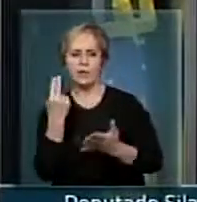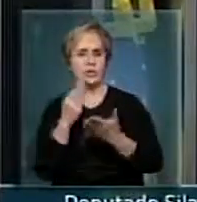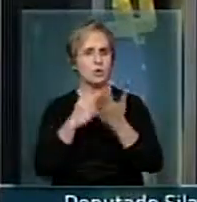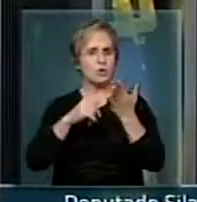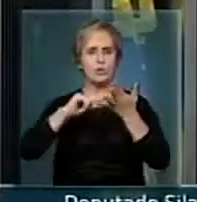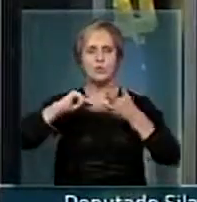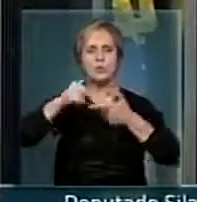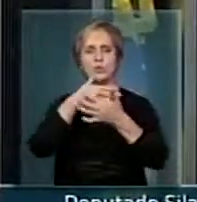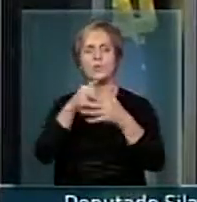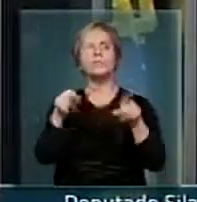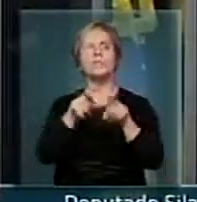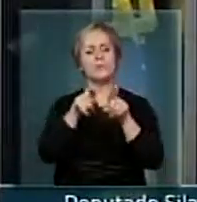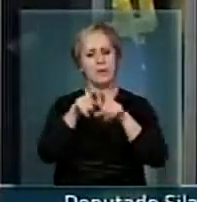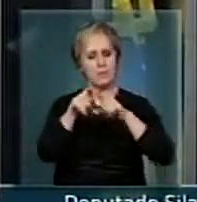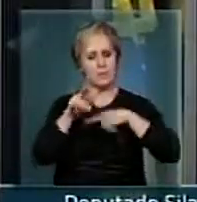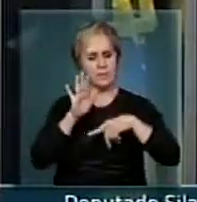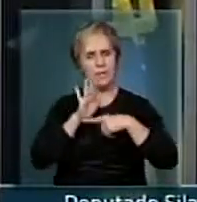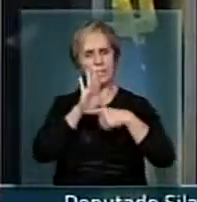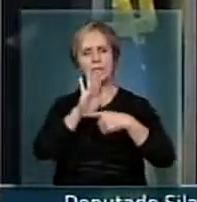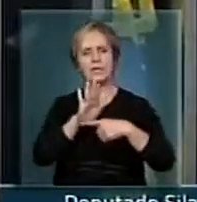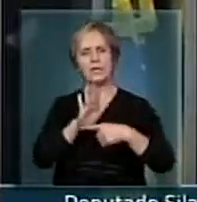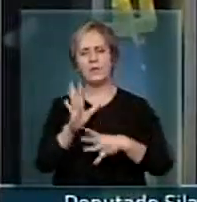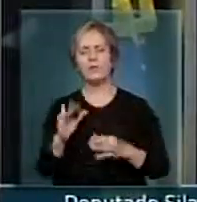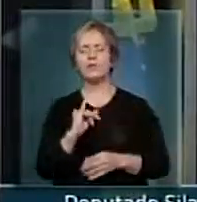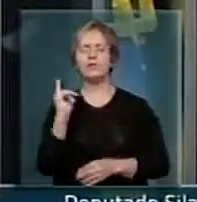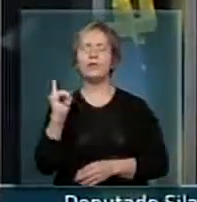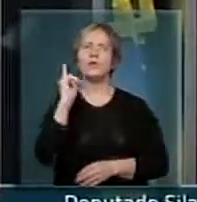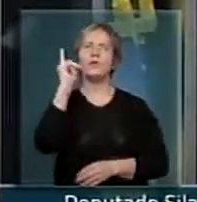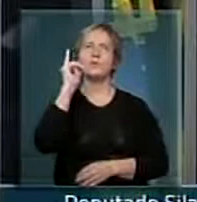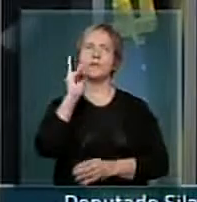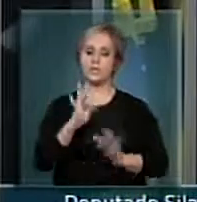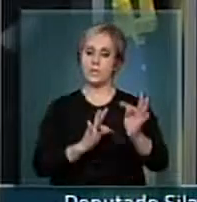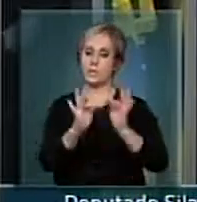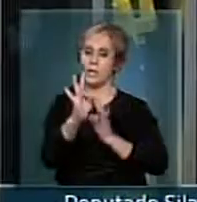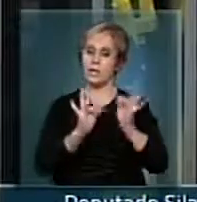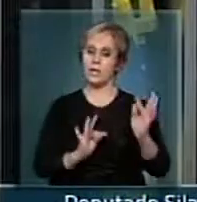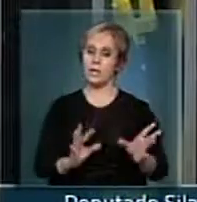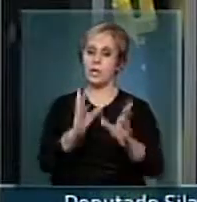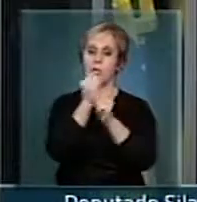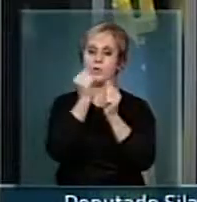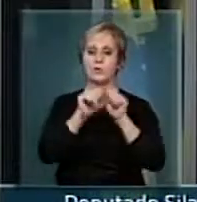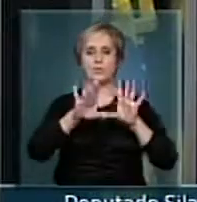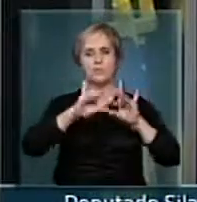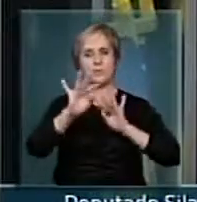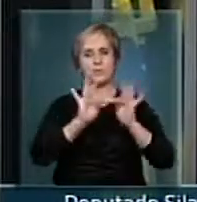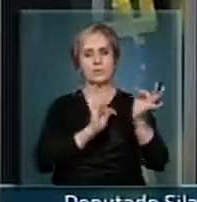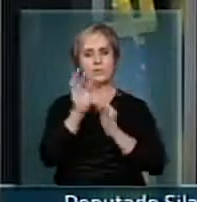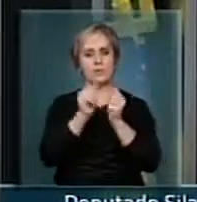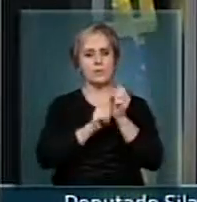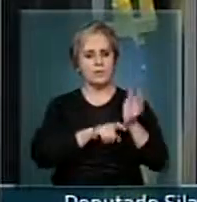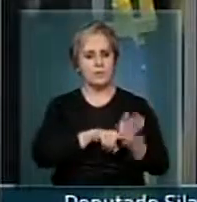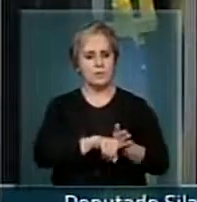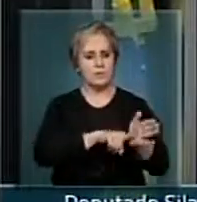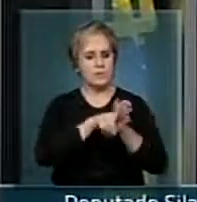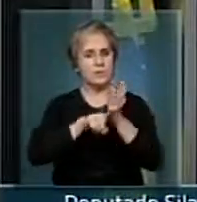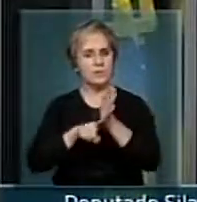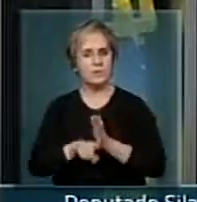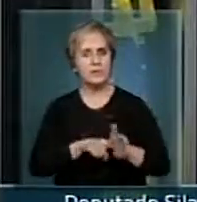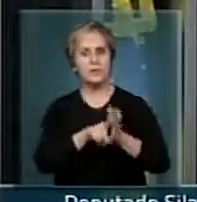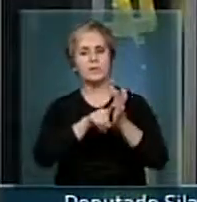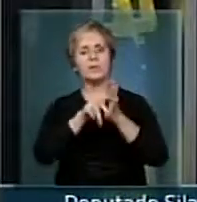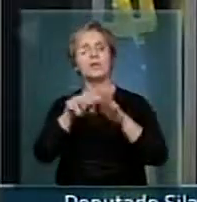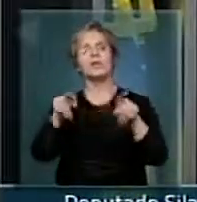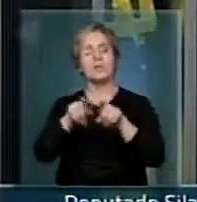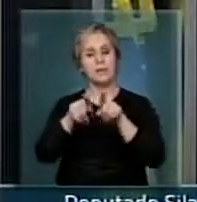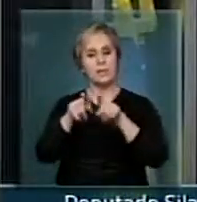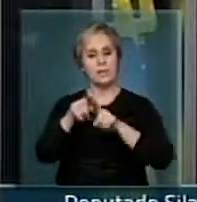tem também, senhor presidente, um conteúdo muito importante que a tecnologia, que a ciência, tecnologia, pesquisa, que ultimamente tem